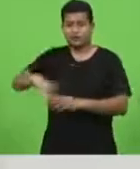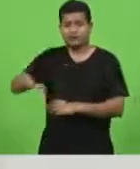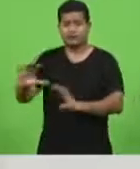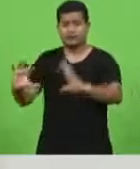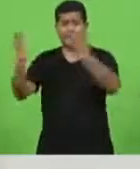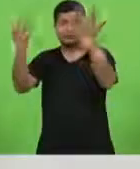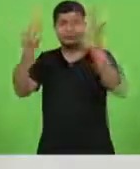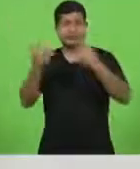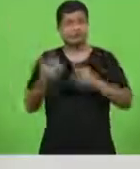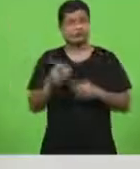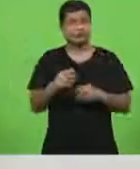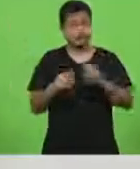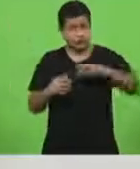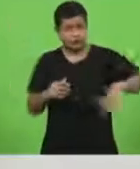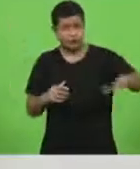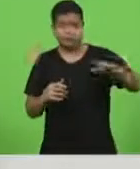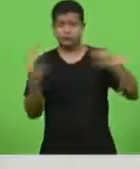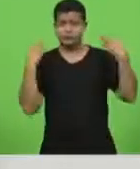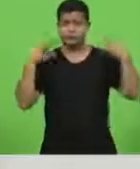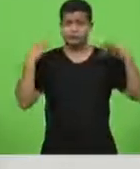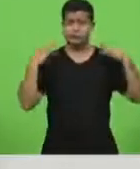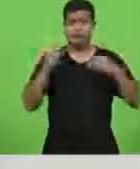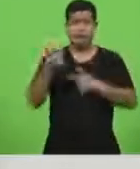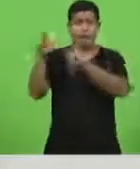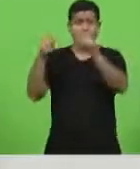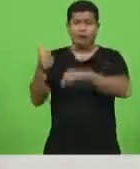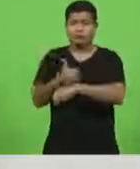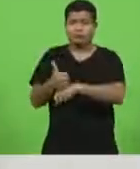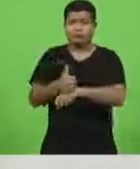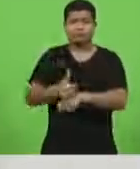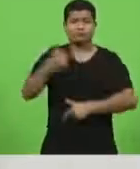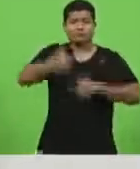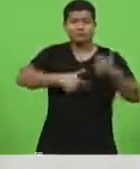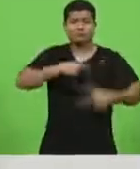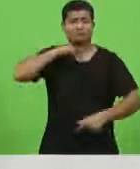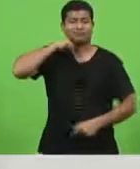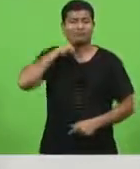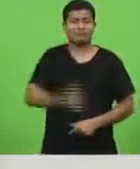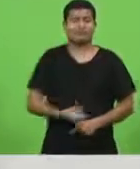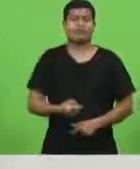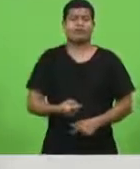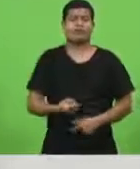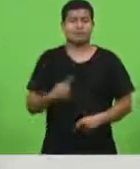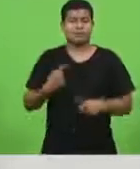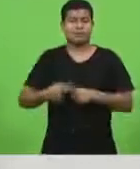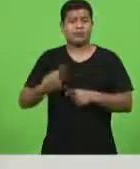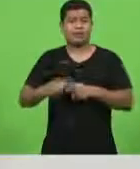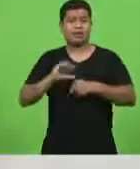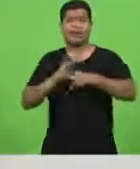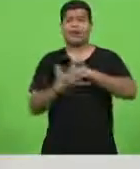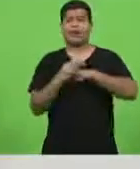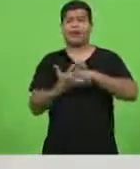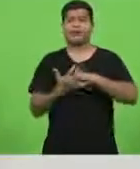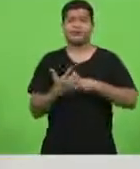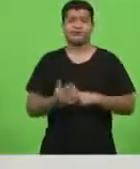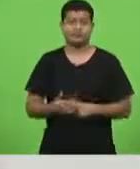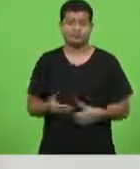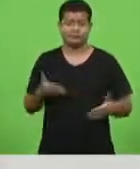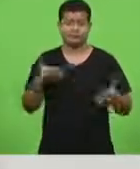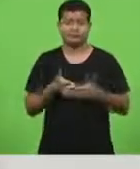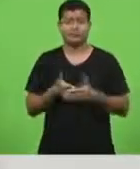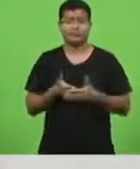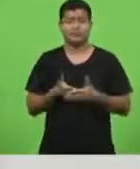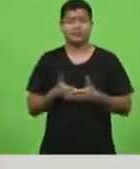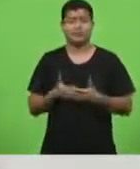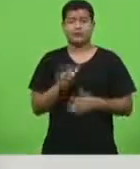e outros profissionais que não conseguem trabalhar em função dela o governo do estado o governador Moisés